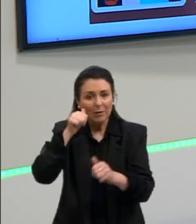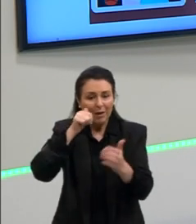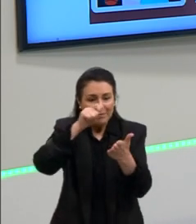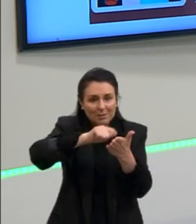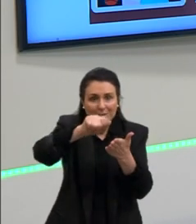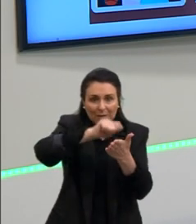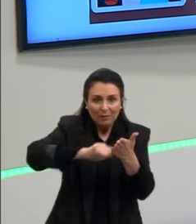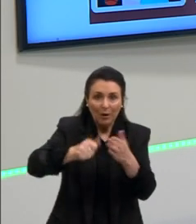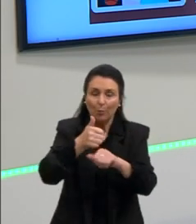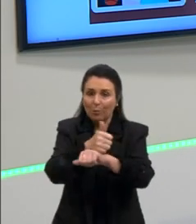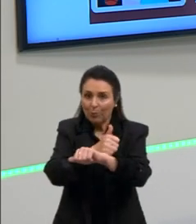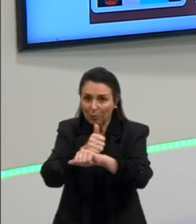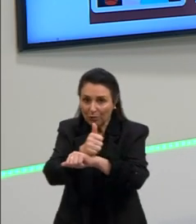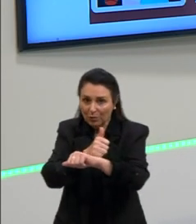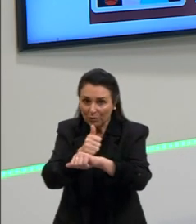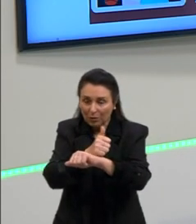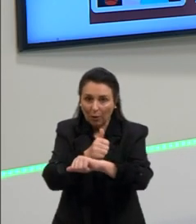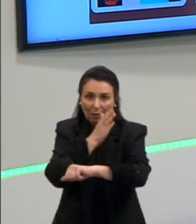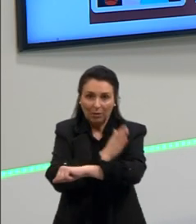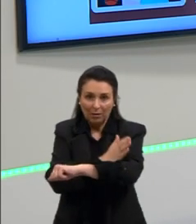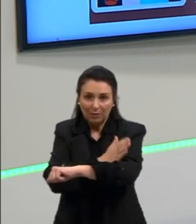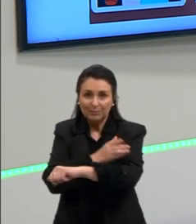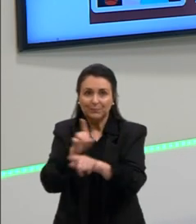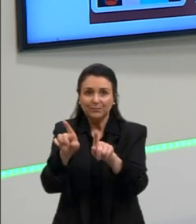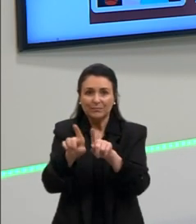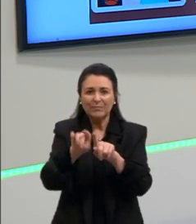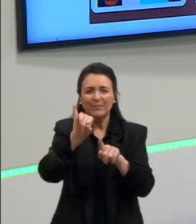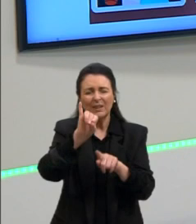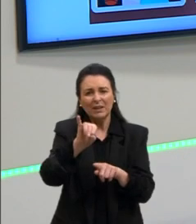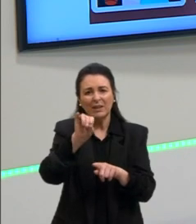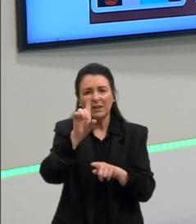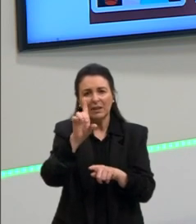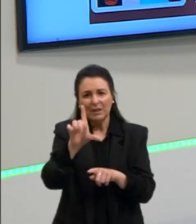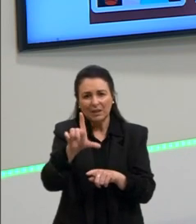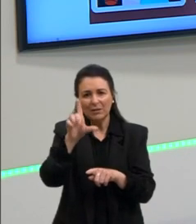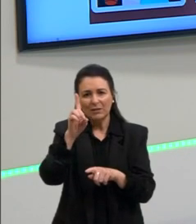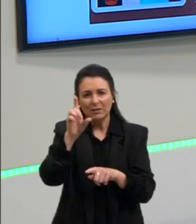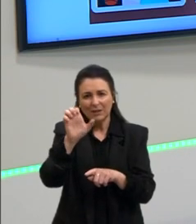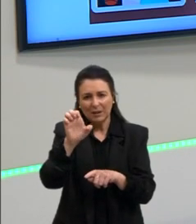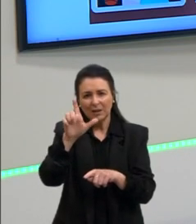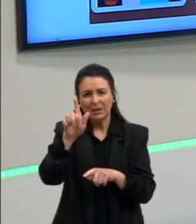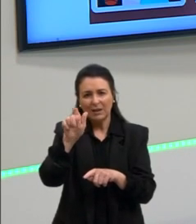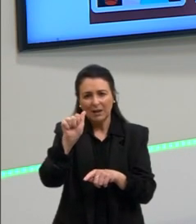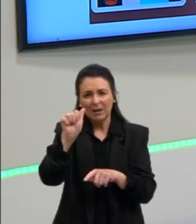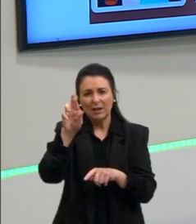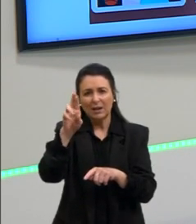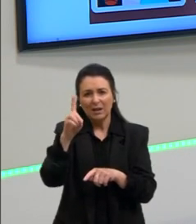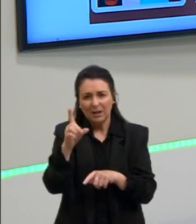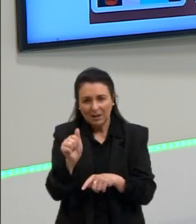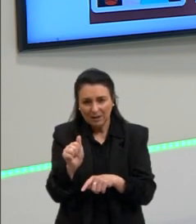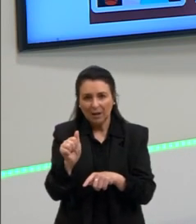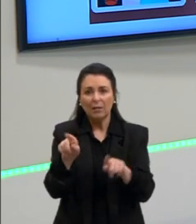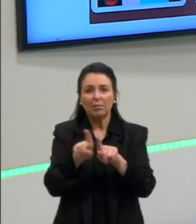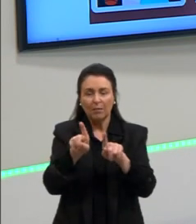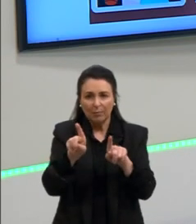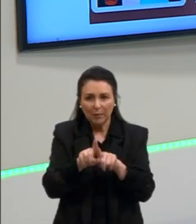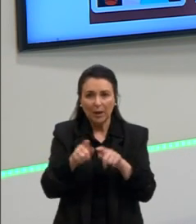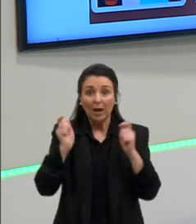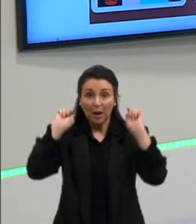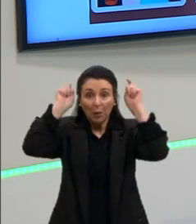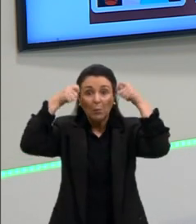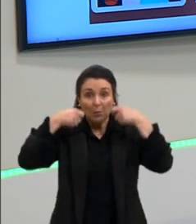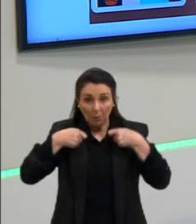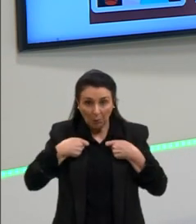profissional, sobre a Hidalgarda de Bingen, que foi uma monja, desenvolveu importantes conhecimentos médicos sobre